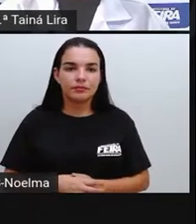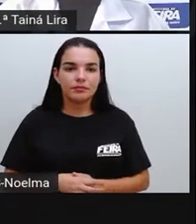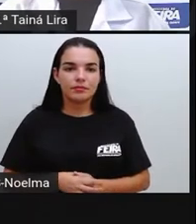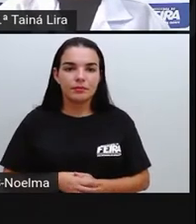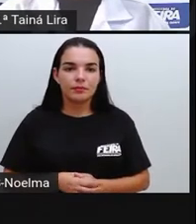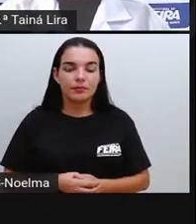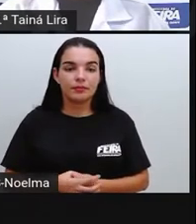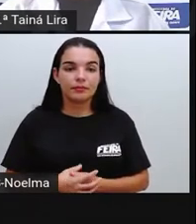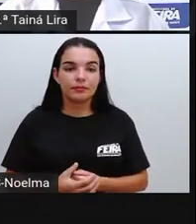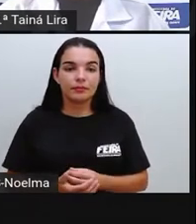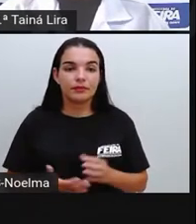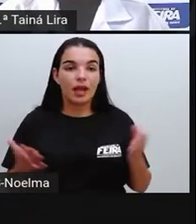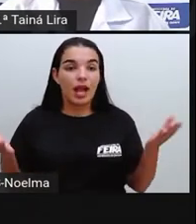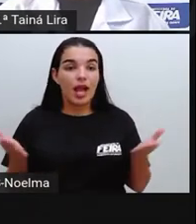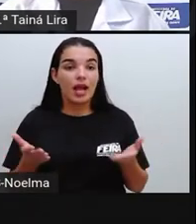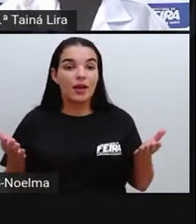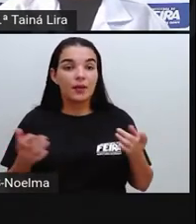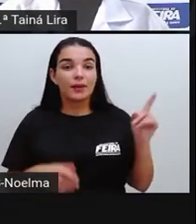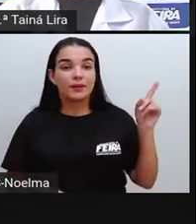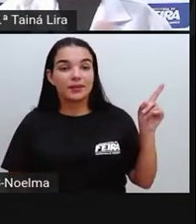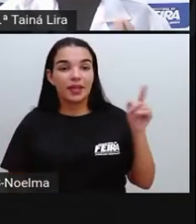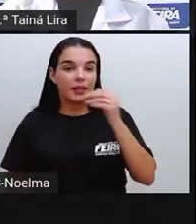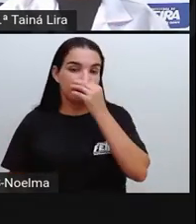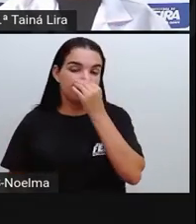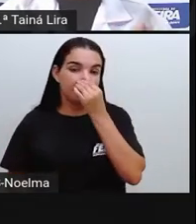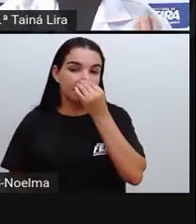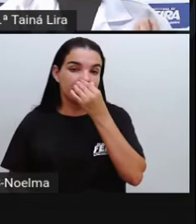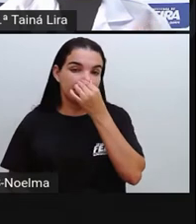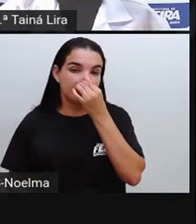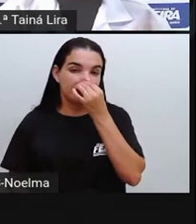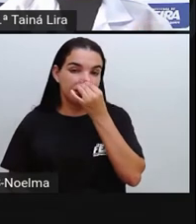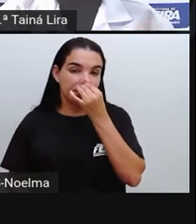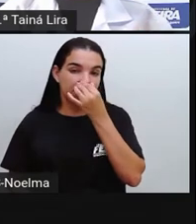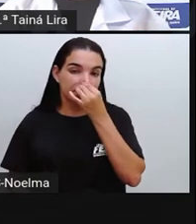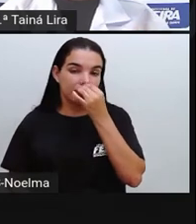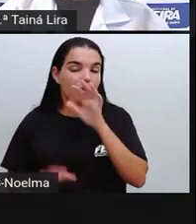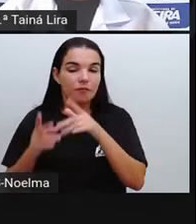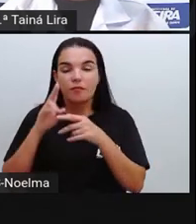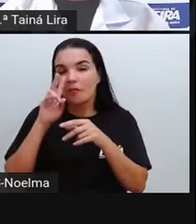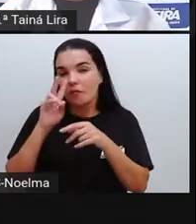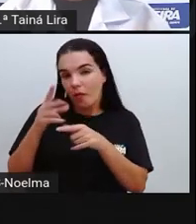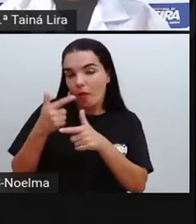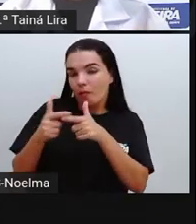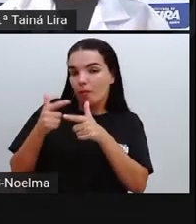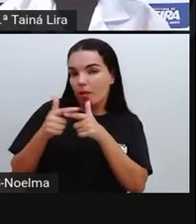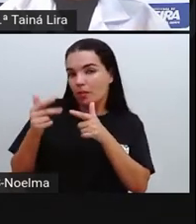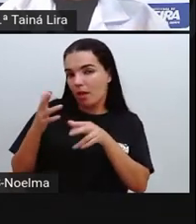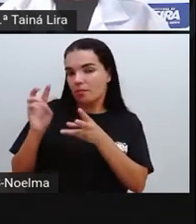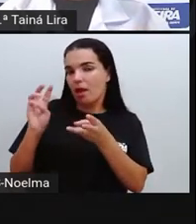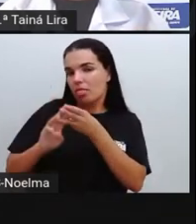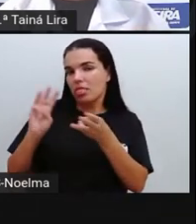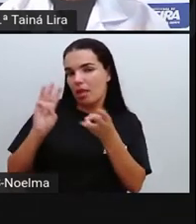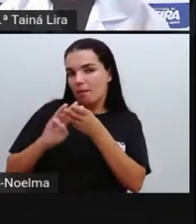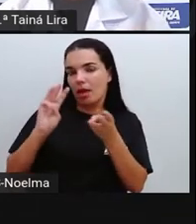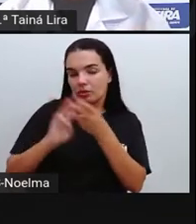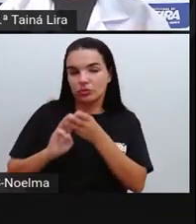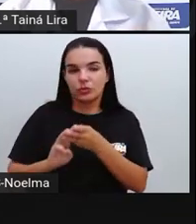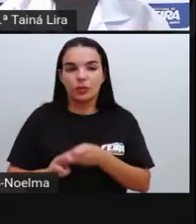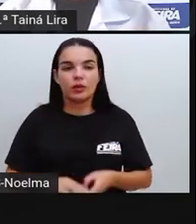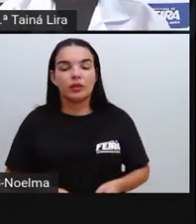E agora, segundo ano, olha lá, a gente vai, ó, a gente tem aqui alguns probleminhas, onde a gente vai